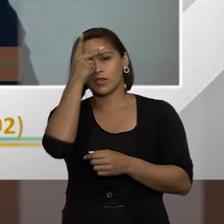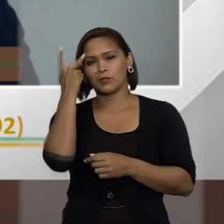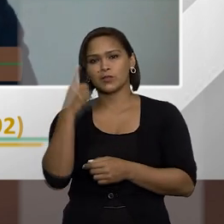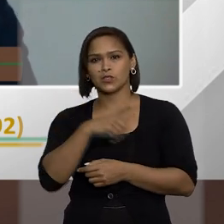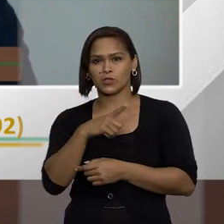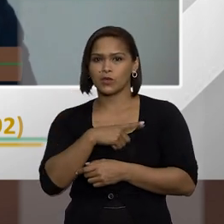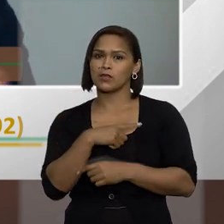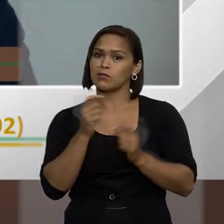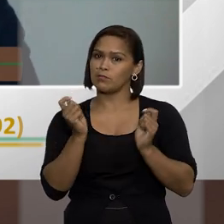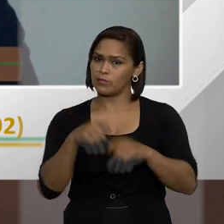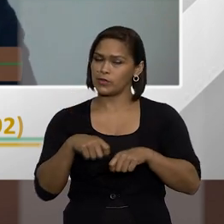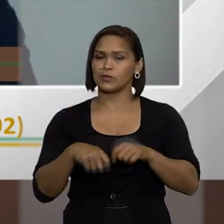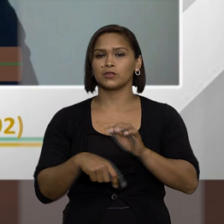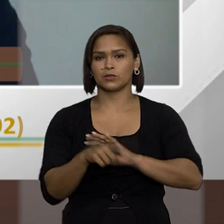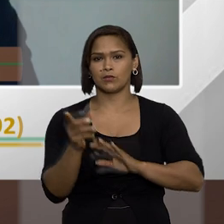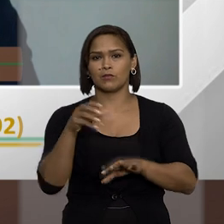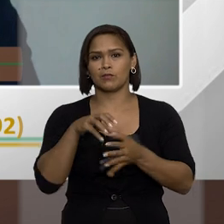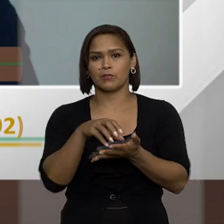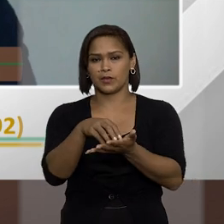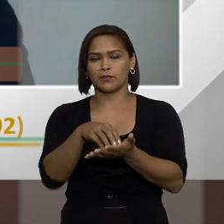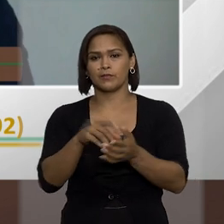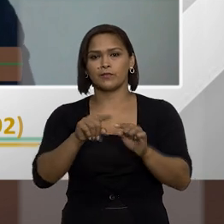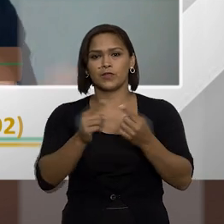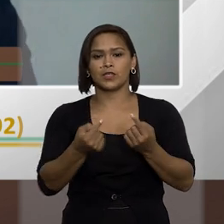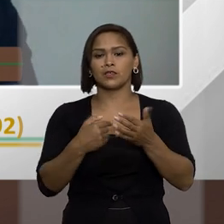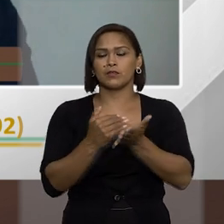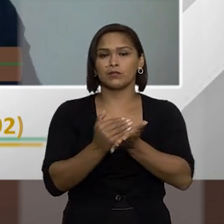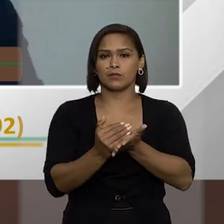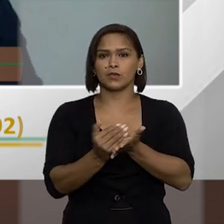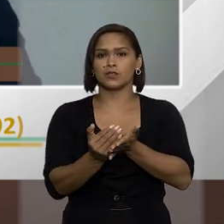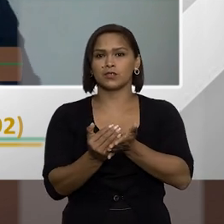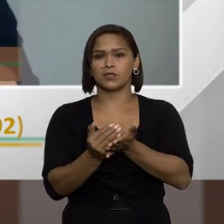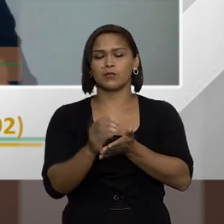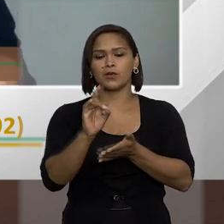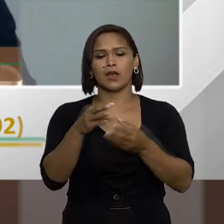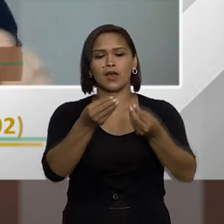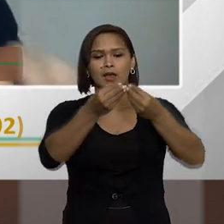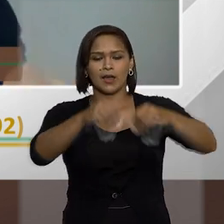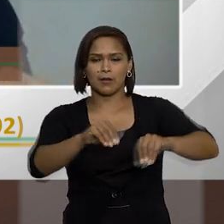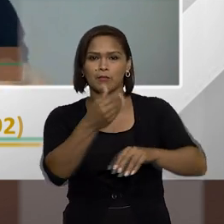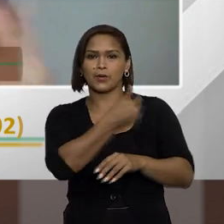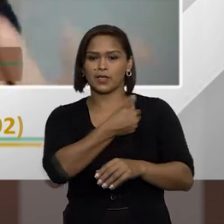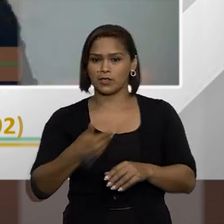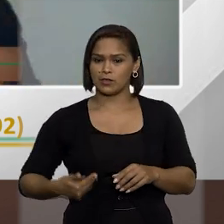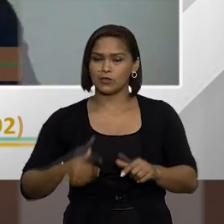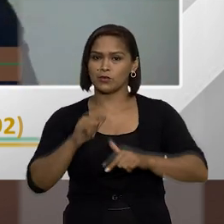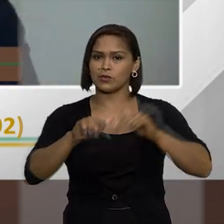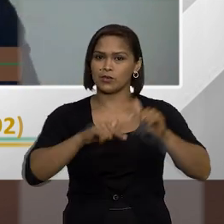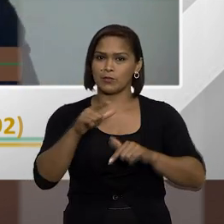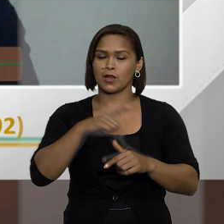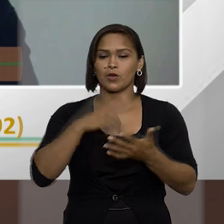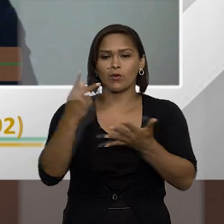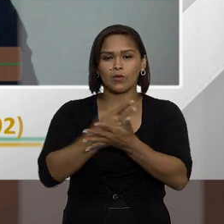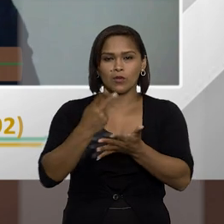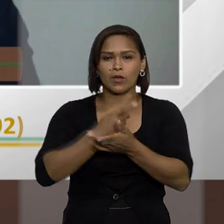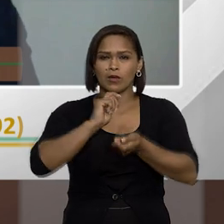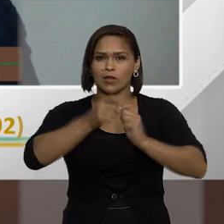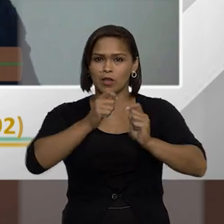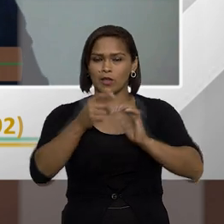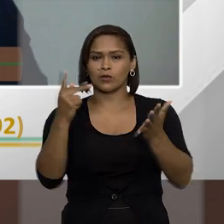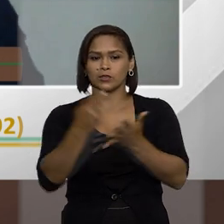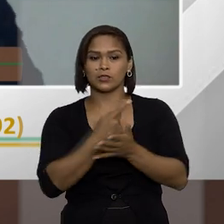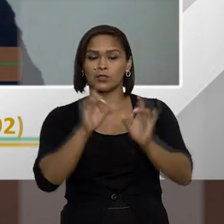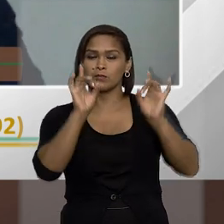agora correntemente o agente público eventualmente ocupe então em princípio seria a perda da função que ele ocupava quando cometeu a infração